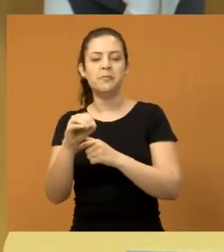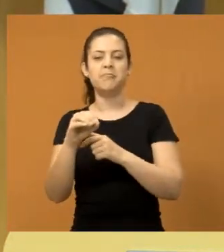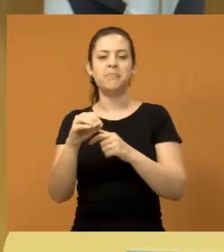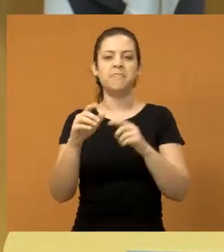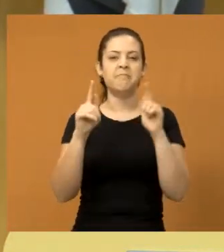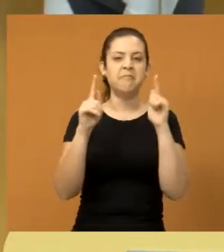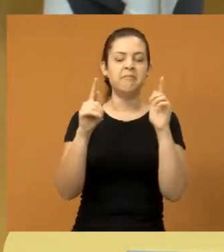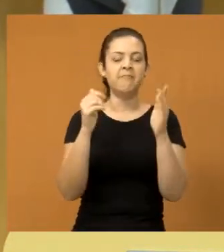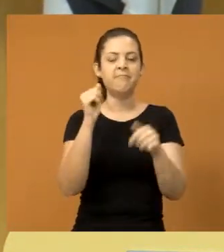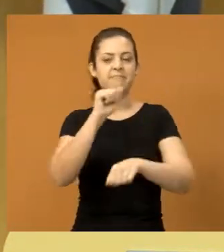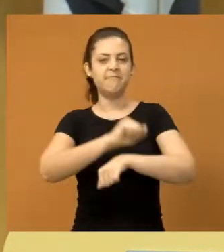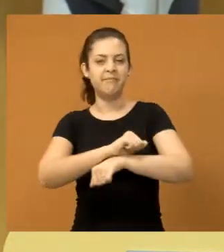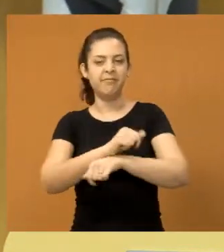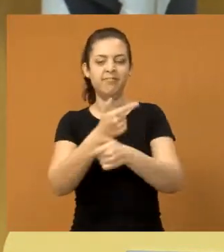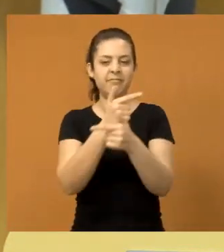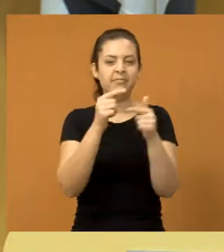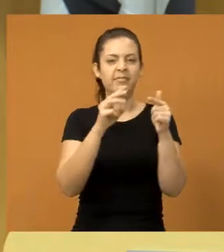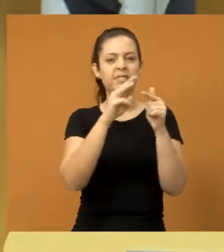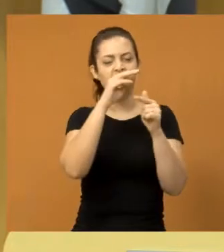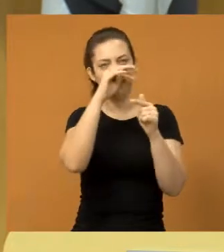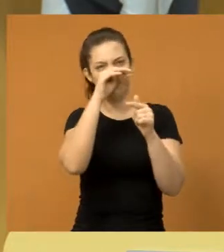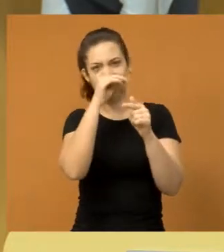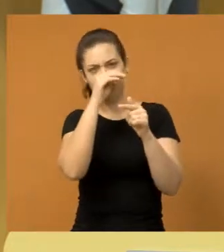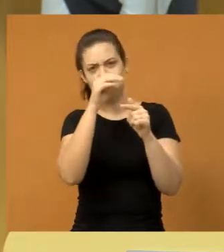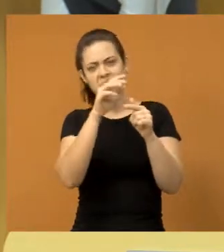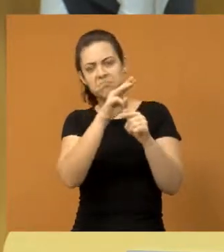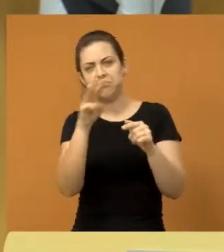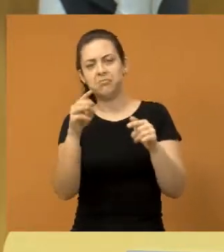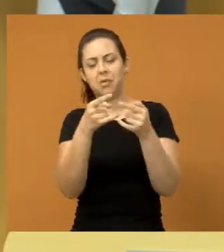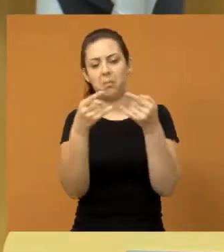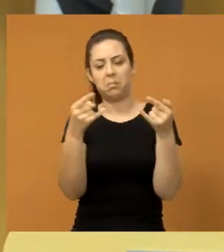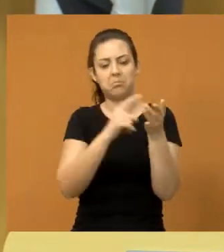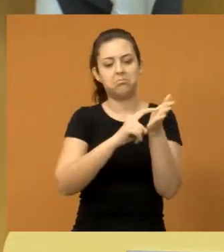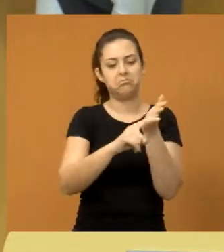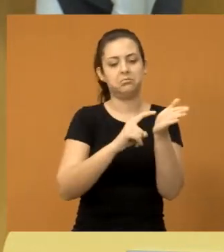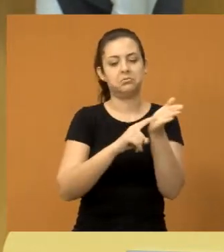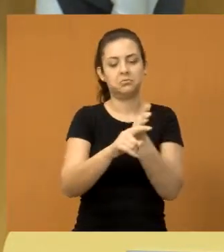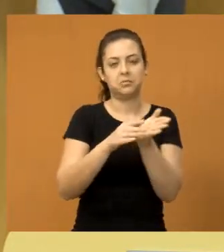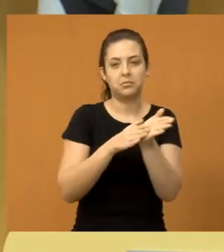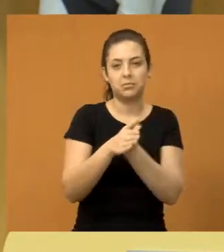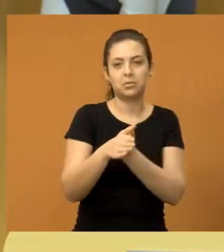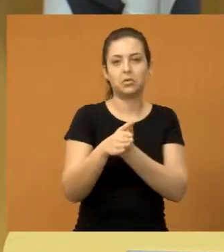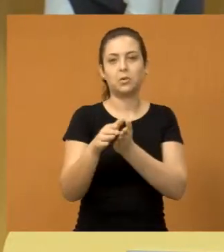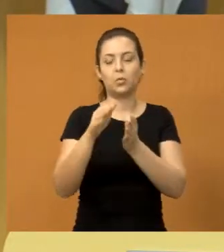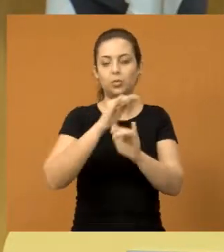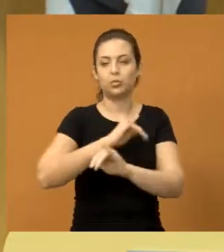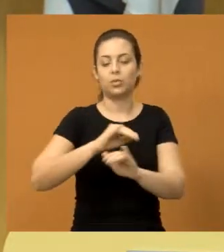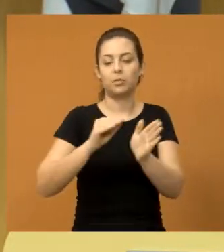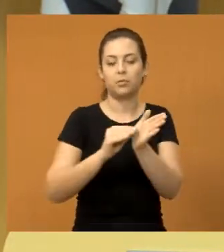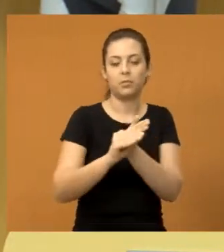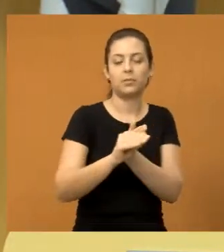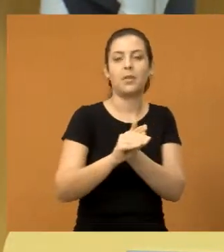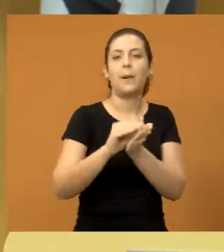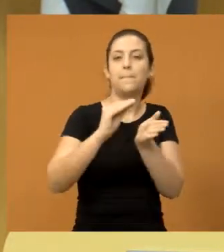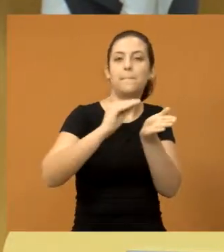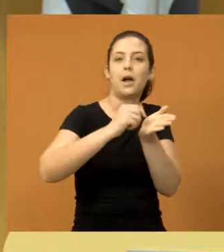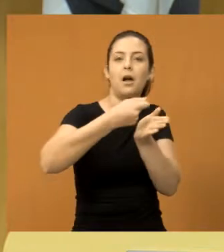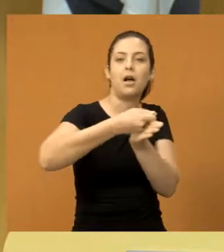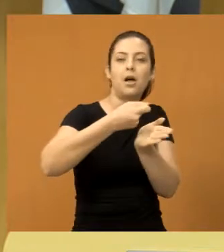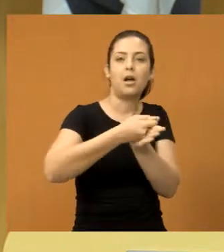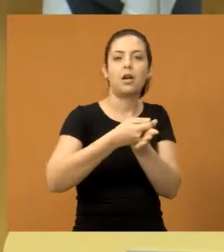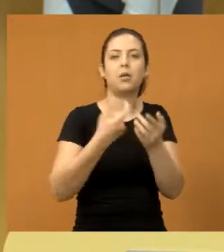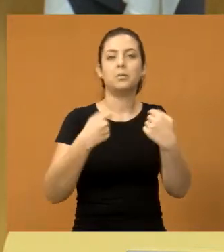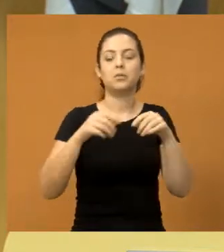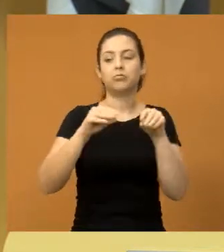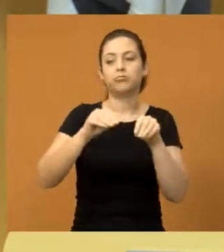pessoas não têm acesso para poder ter seus carnês em mãos para poder fazer esse pagamento, seria importante